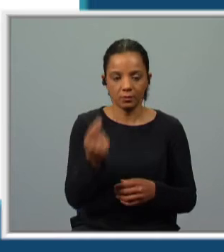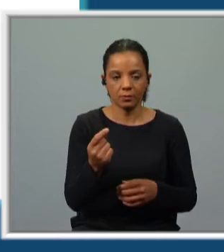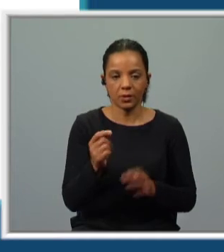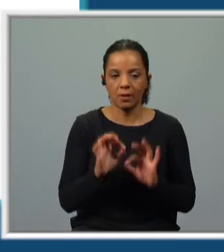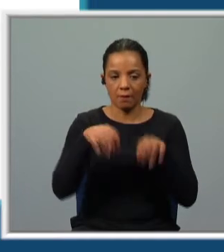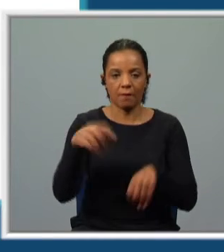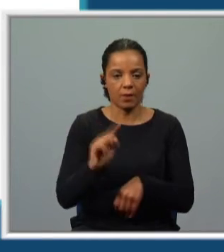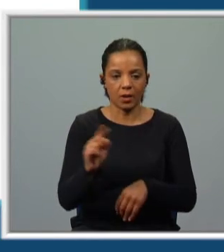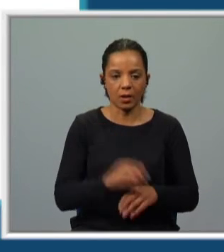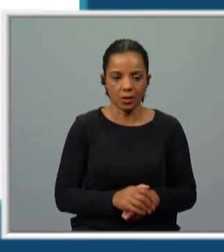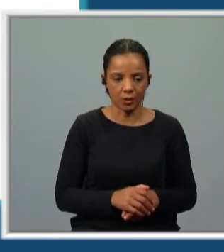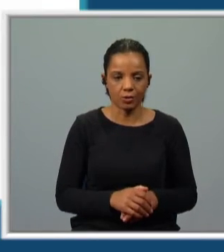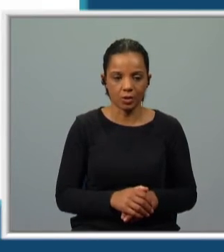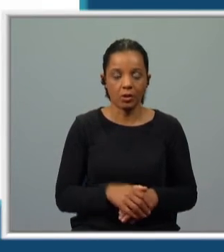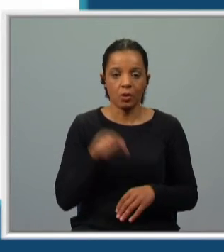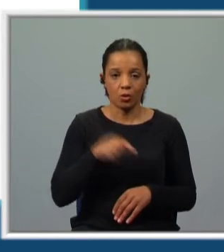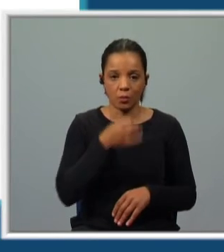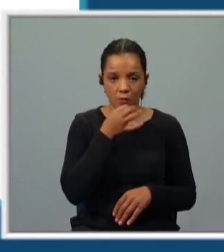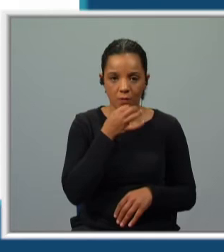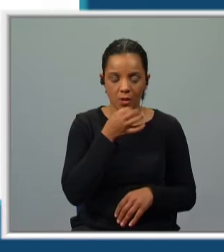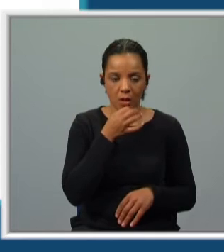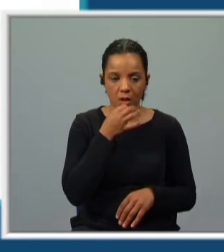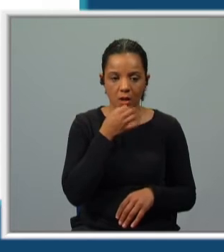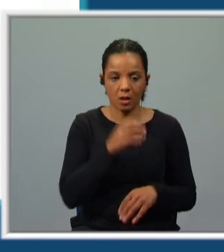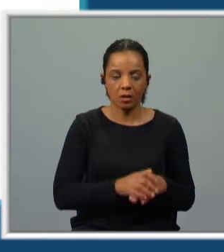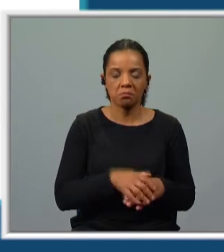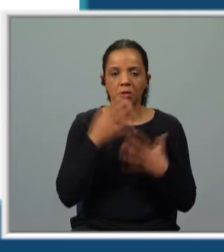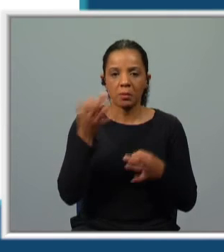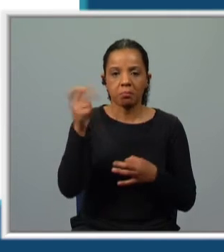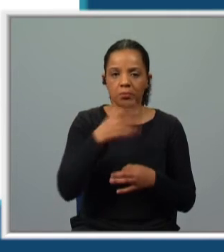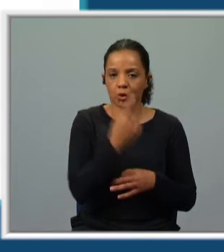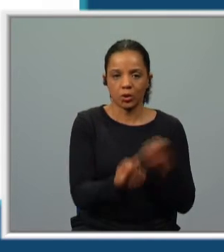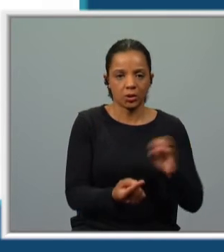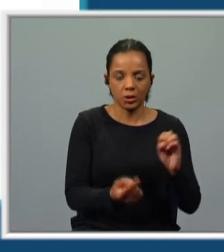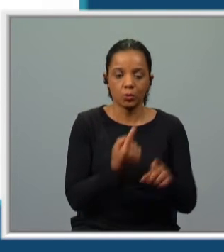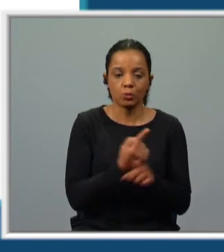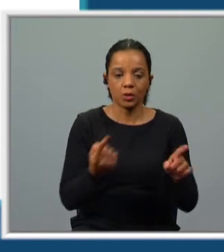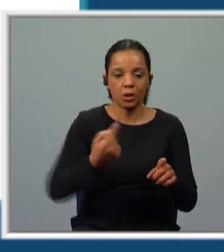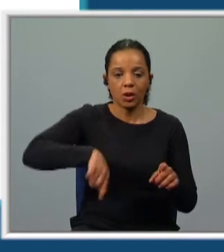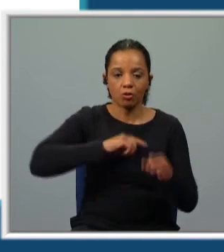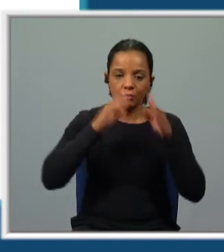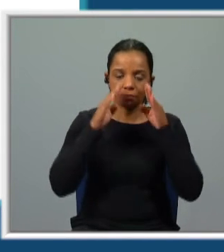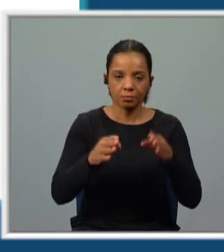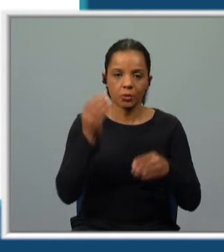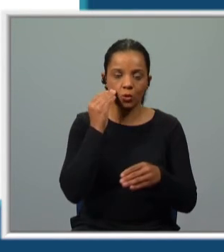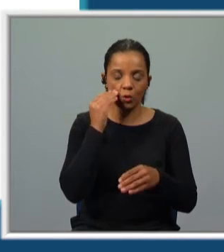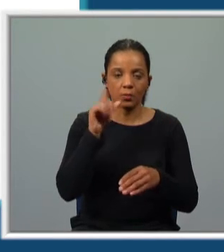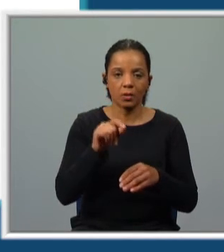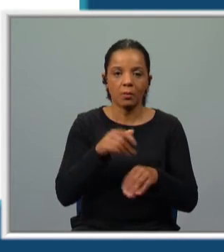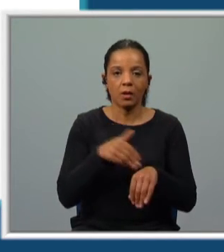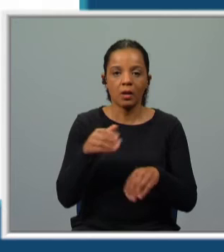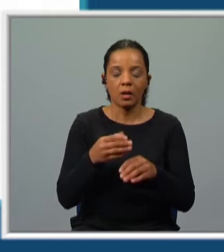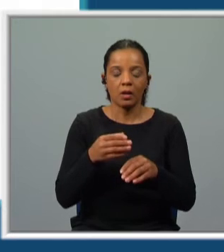finitas, são aquelas que vamos abordar hoje e que habitualmente não ocorrem sozinhas, porque vamos dar atenção aos tempos compostos também.